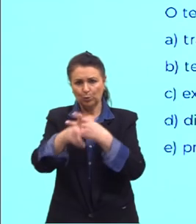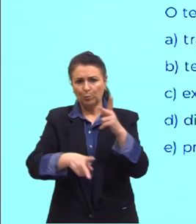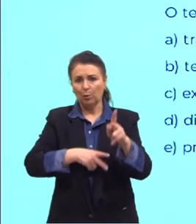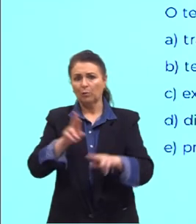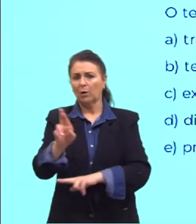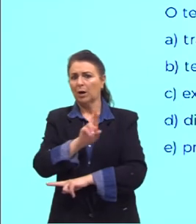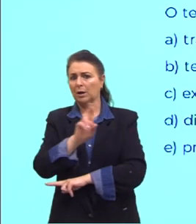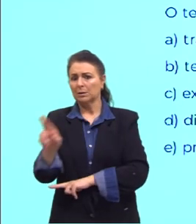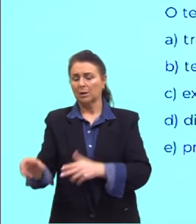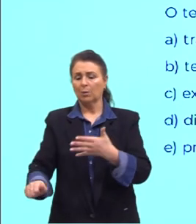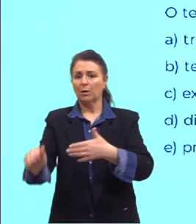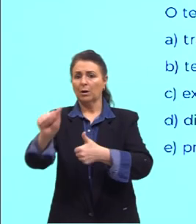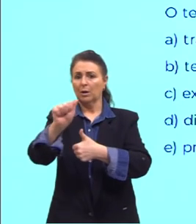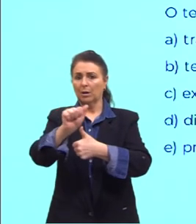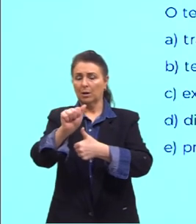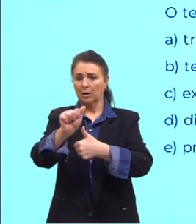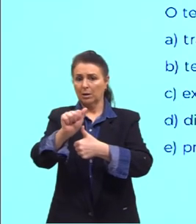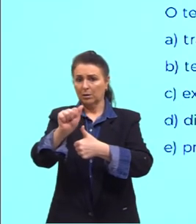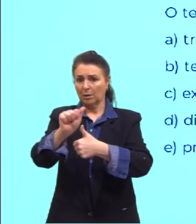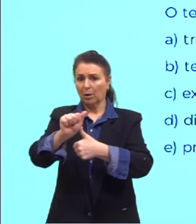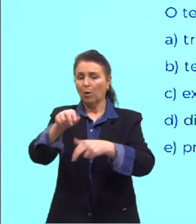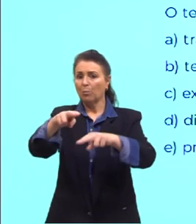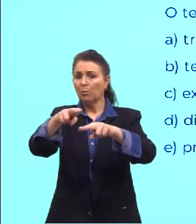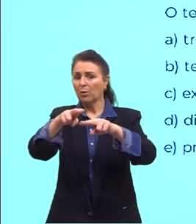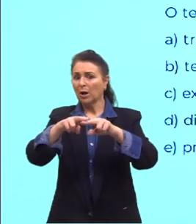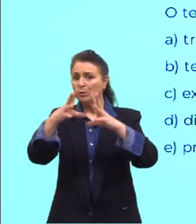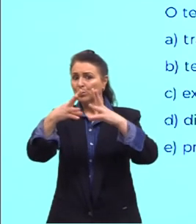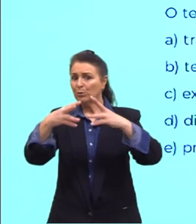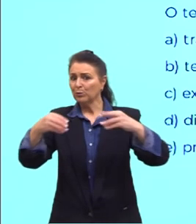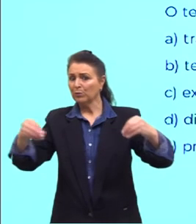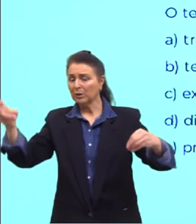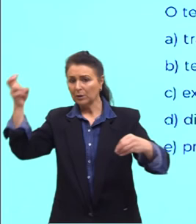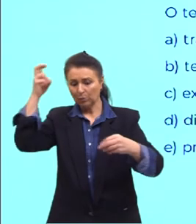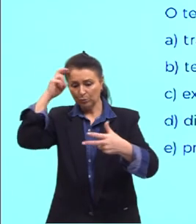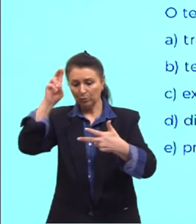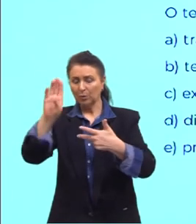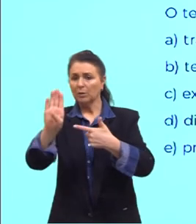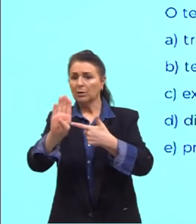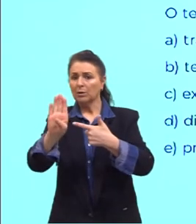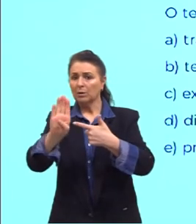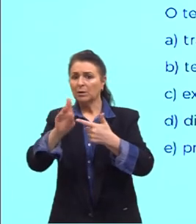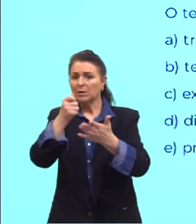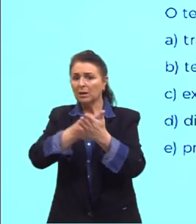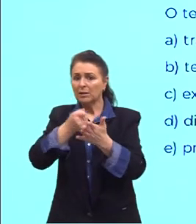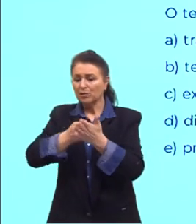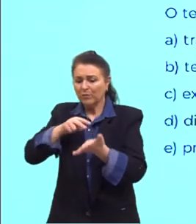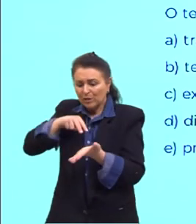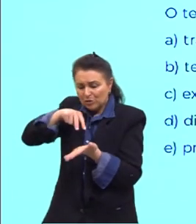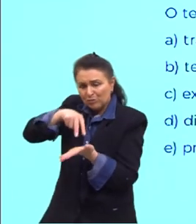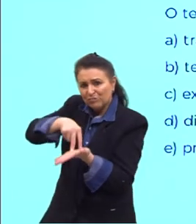alternativa A, tragédia causada pela destruição da cultura desse povo. B, tentativa frustrada de resistência ao